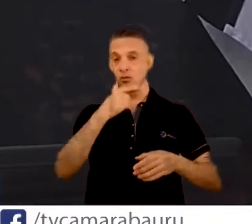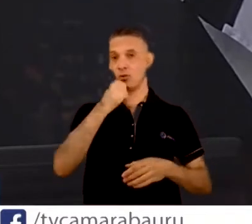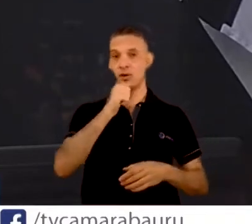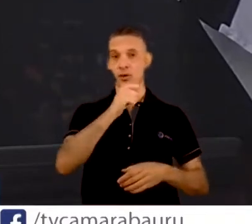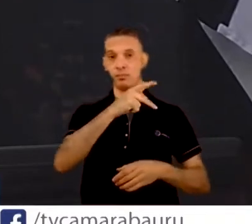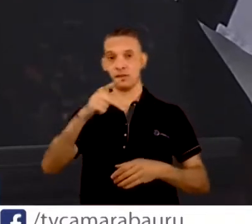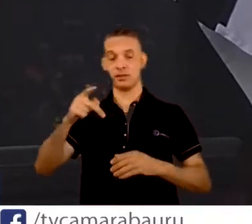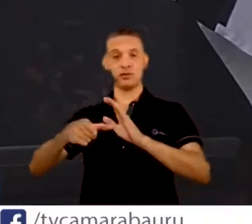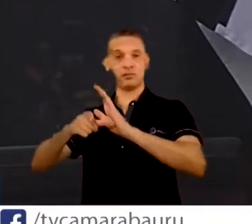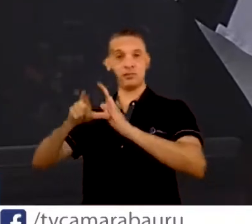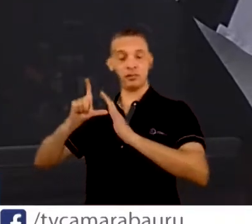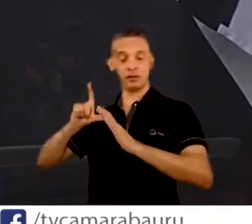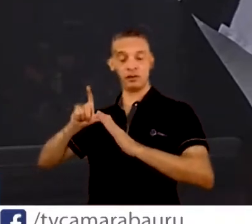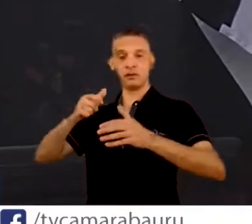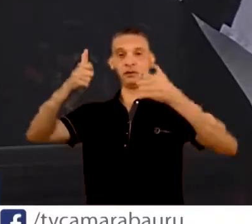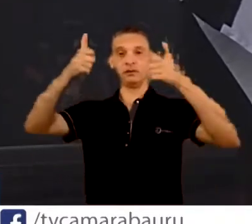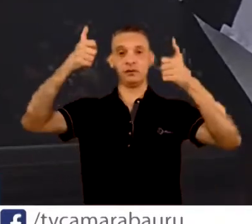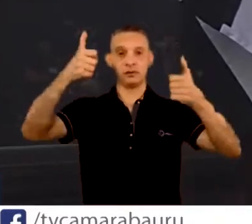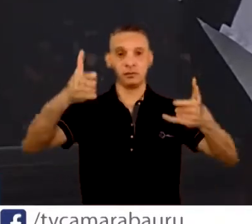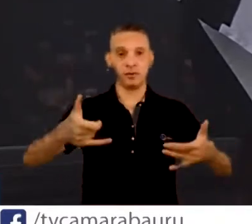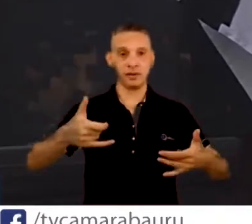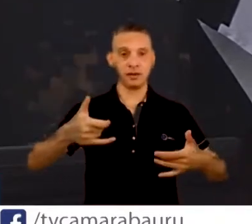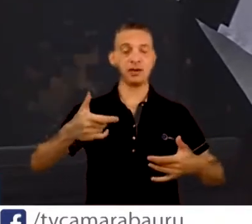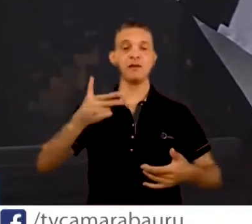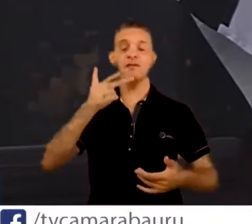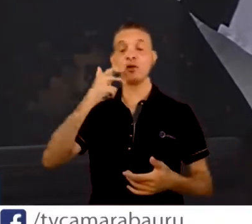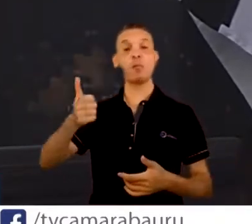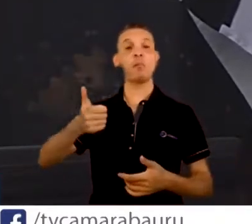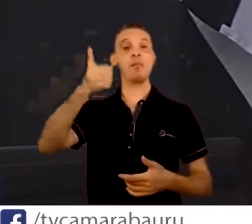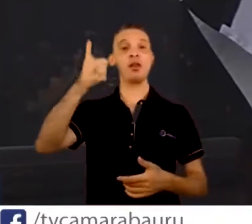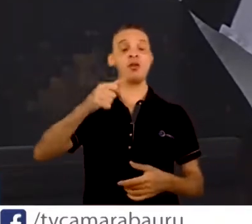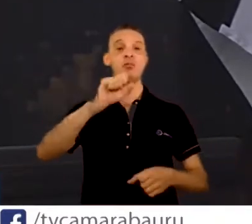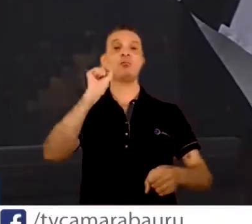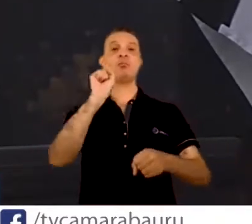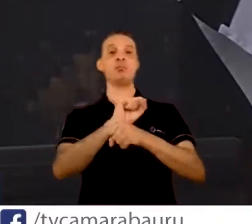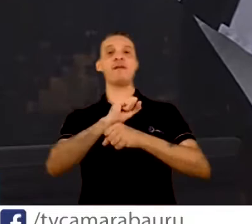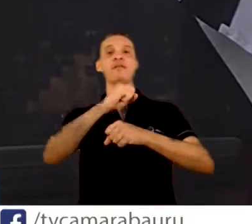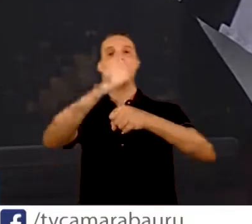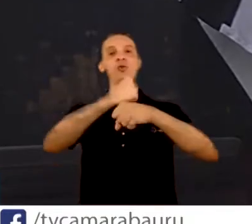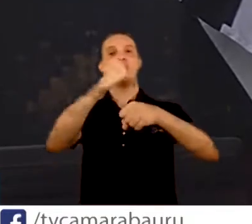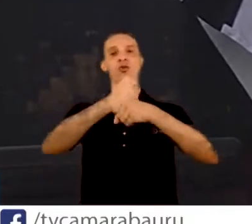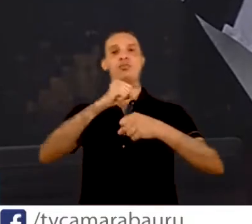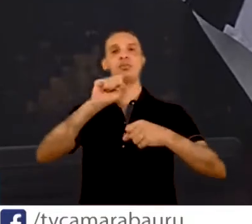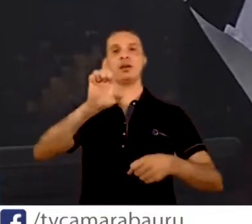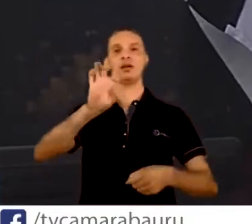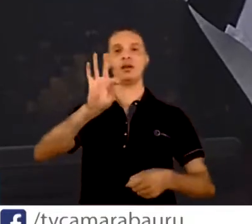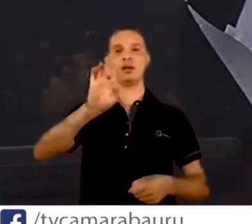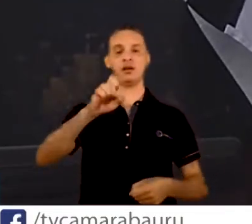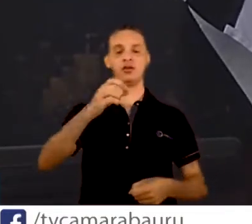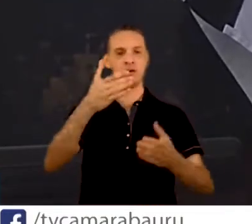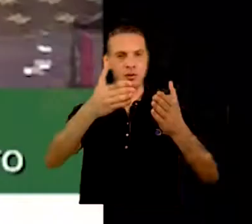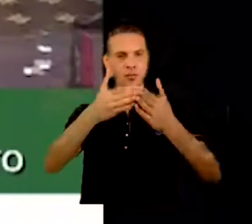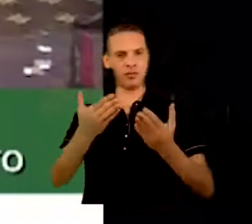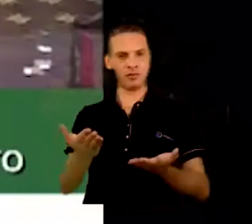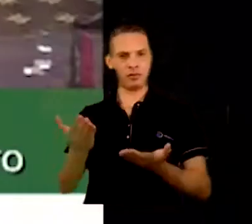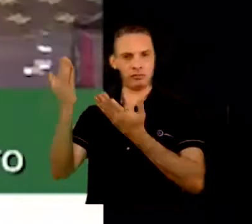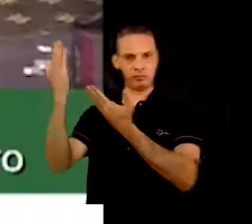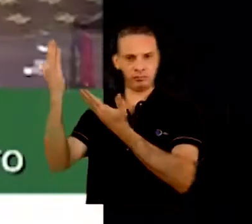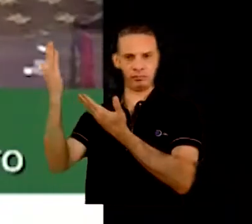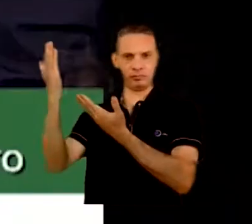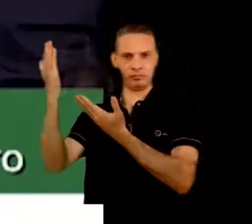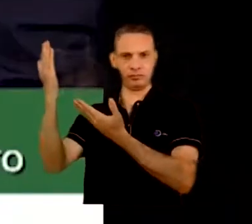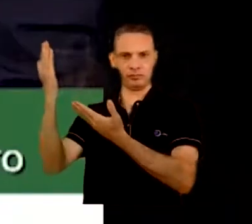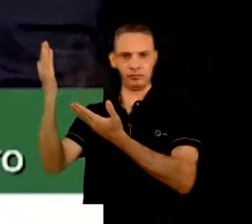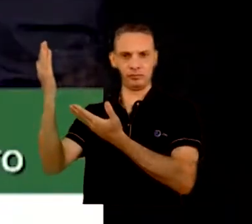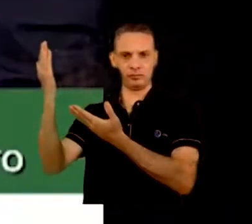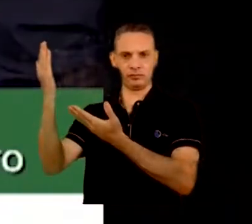que teria apontado que o melhor caminho seria a paralisação das obras. Por favor, TV Câmara, por gentileza. Só mais